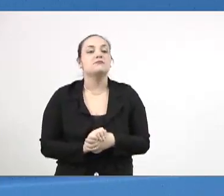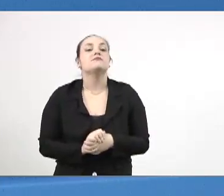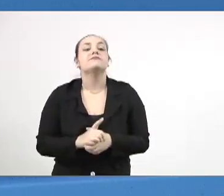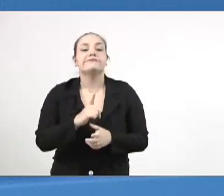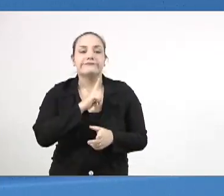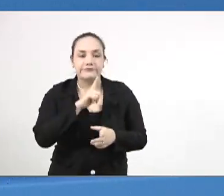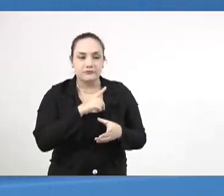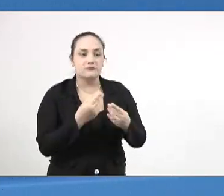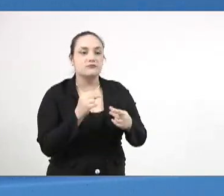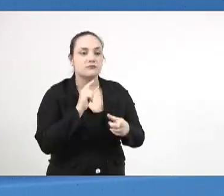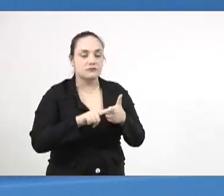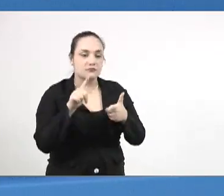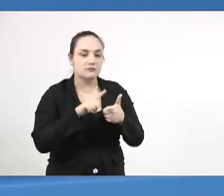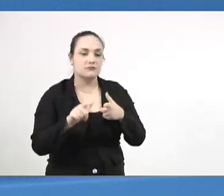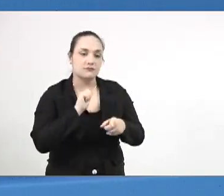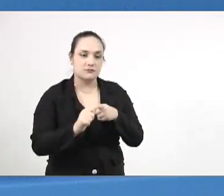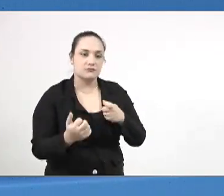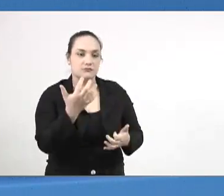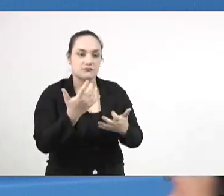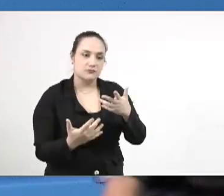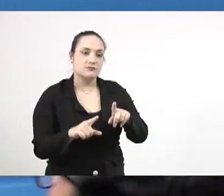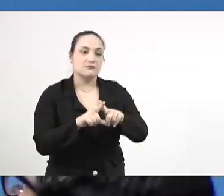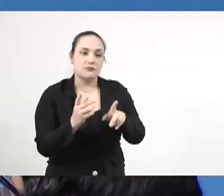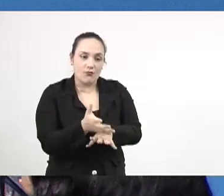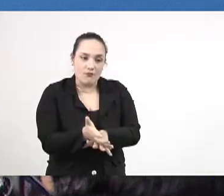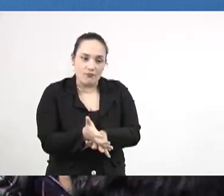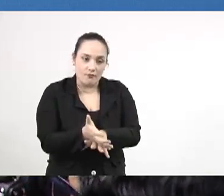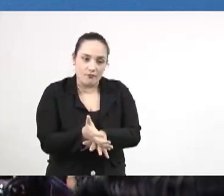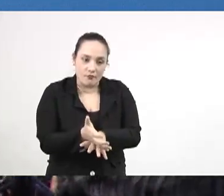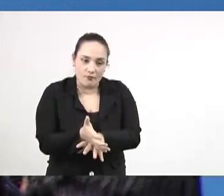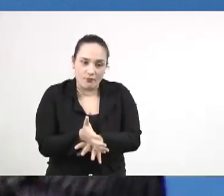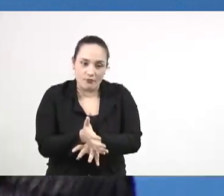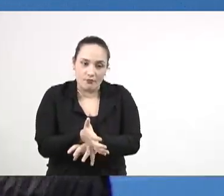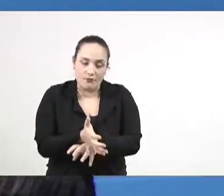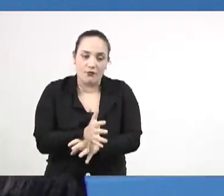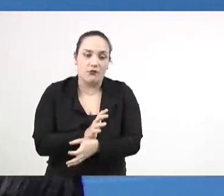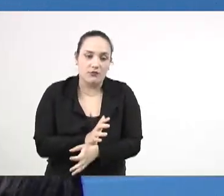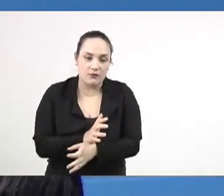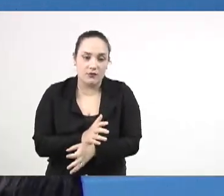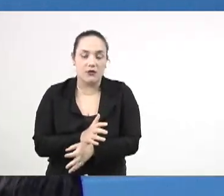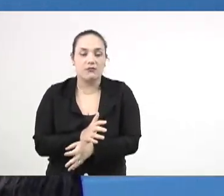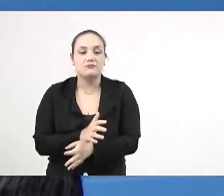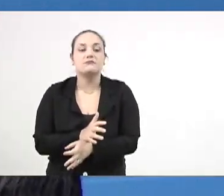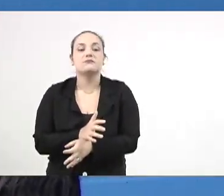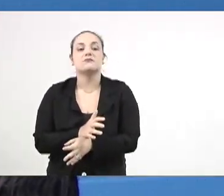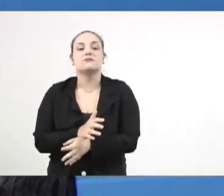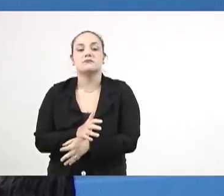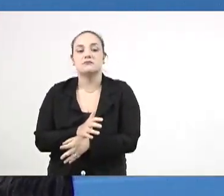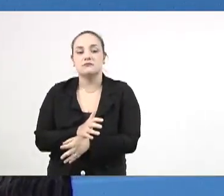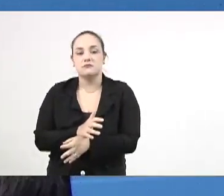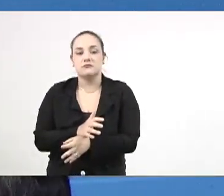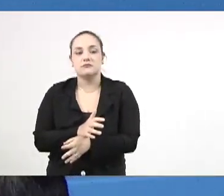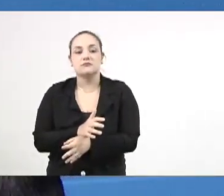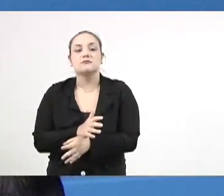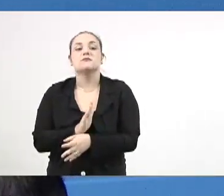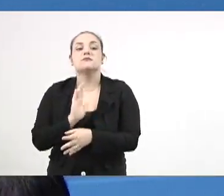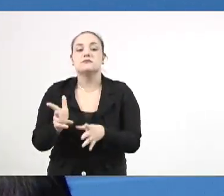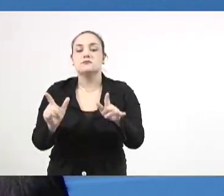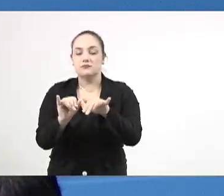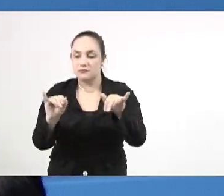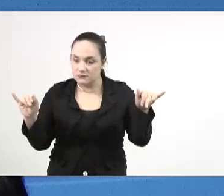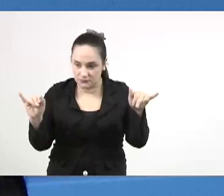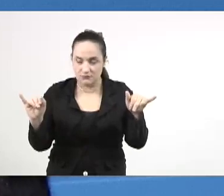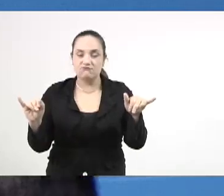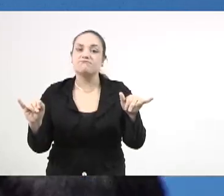Pantanal hoje, mais a seca que hoje já se anunciou aí